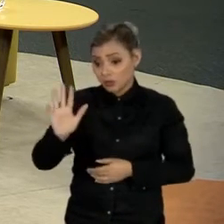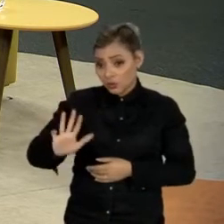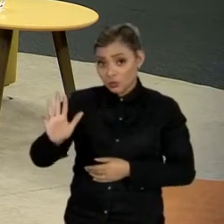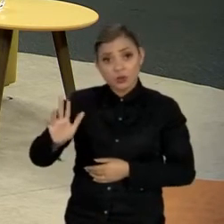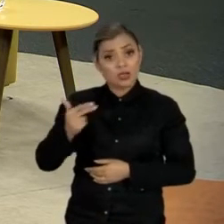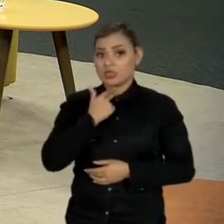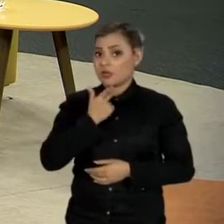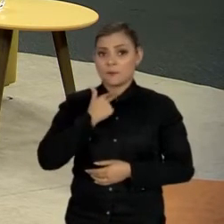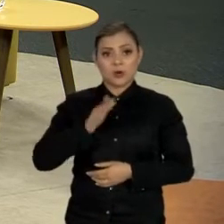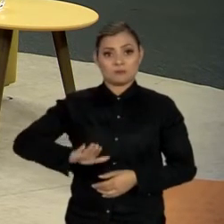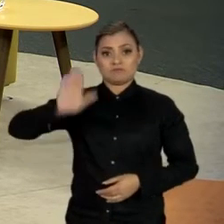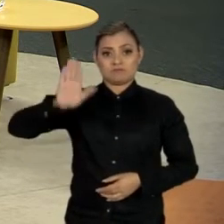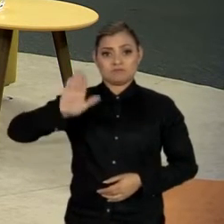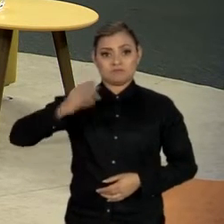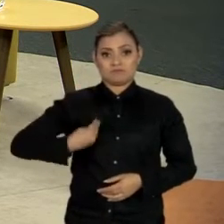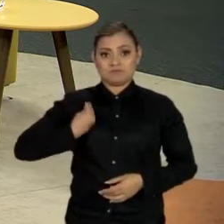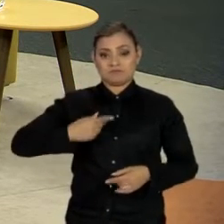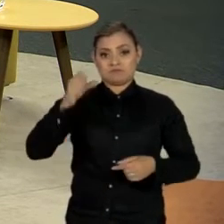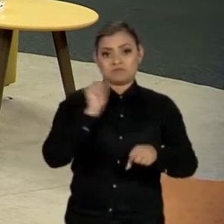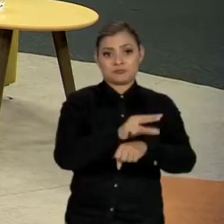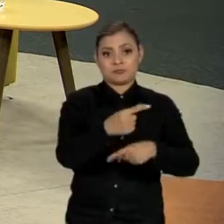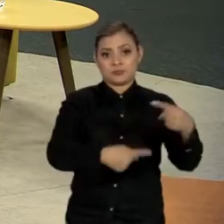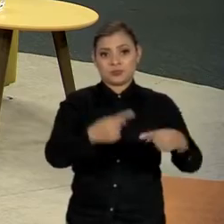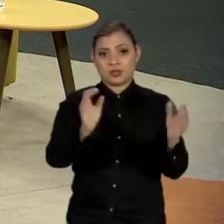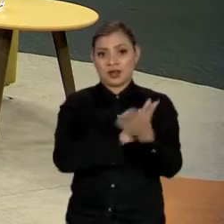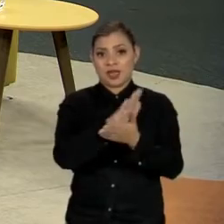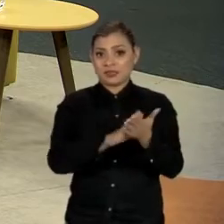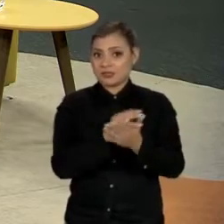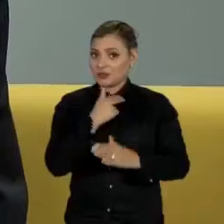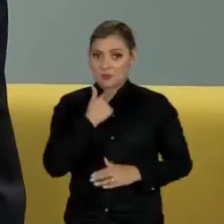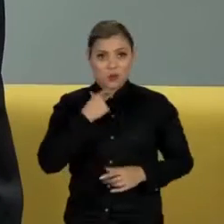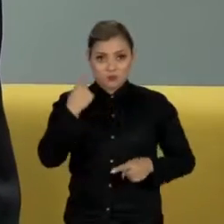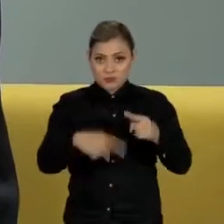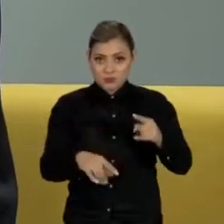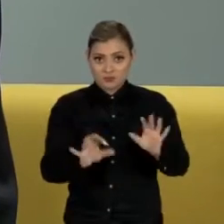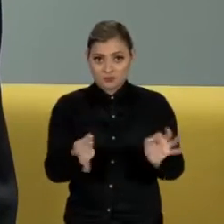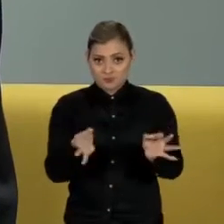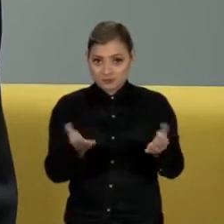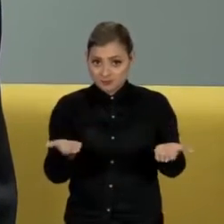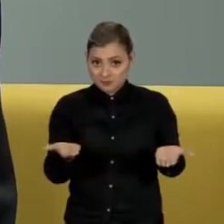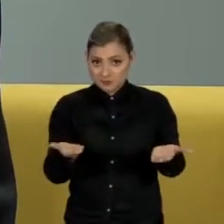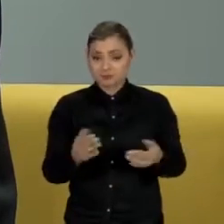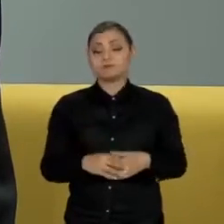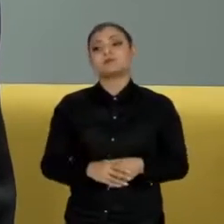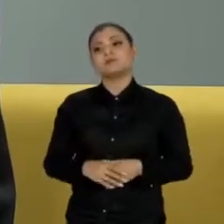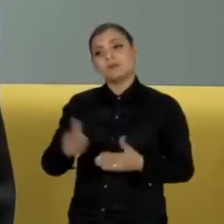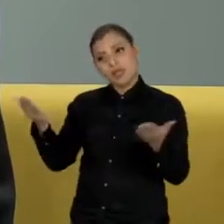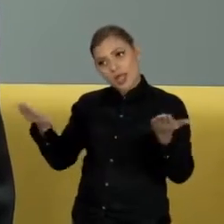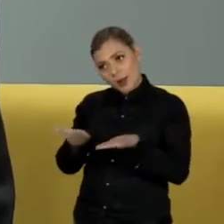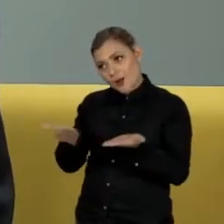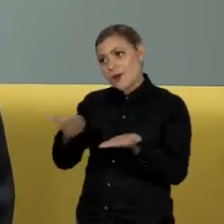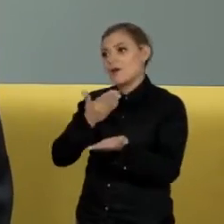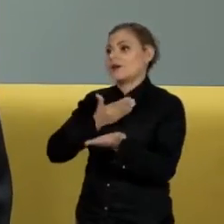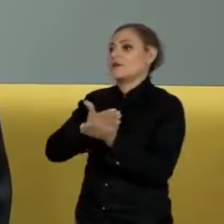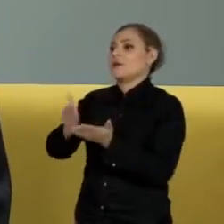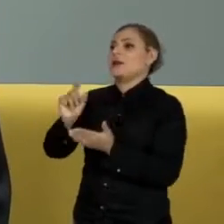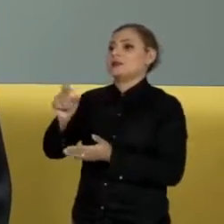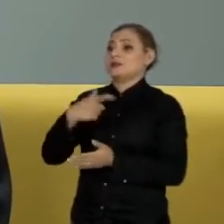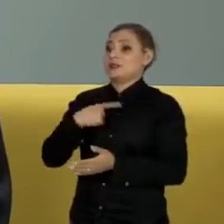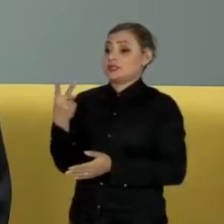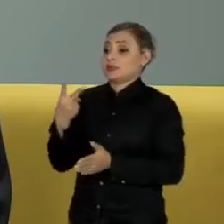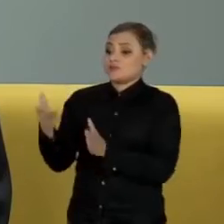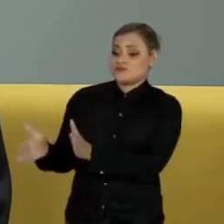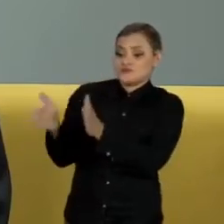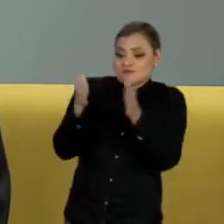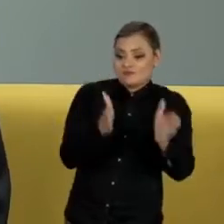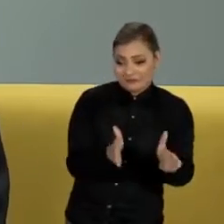impedido de qualquer participação na vida política pela lei da ficha limpa, né? Sim, eu acho que agora começa uma segunda etapa.